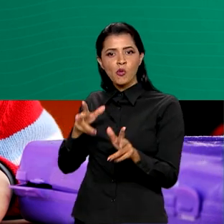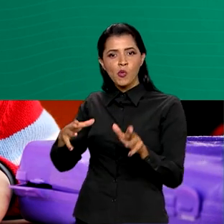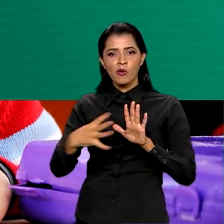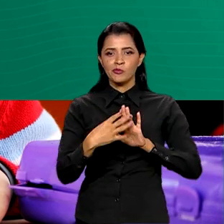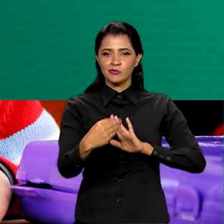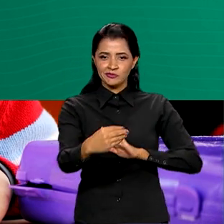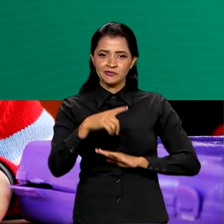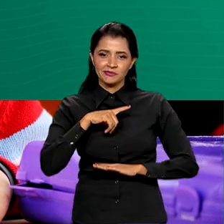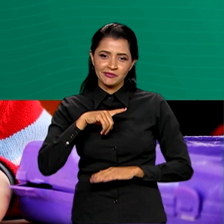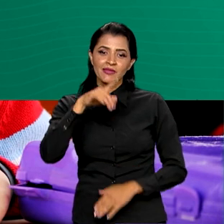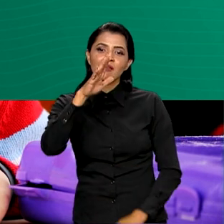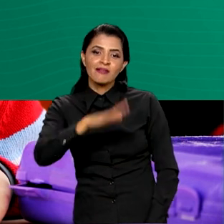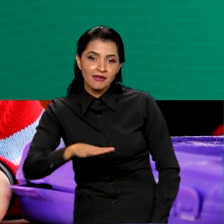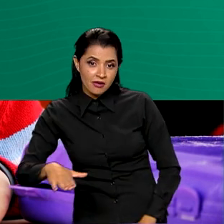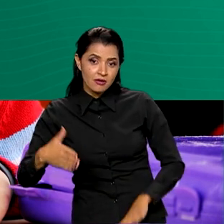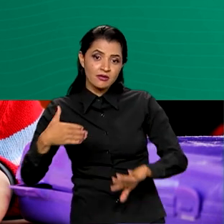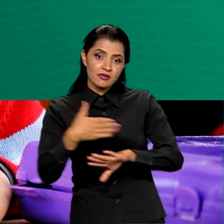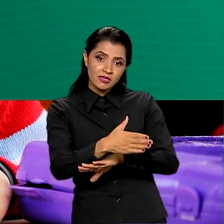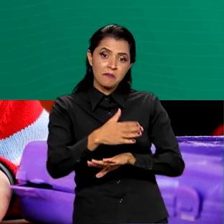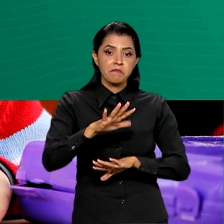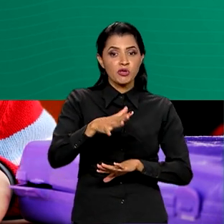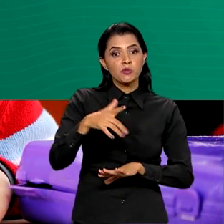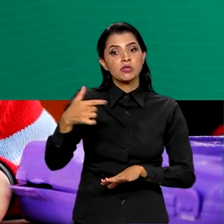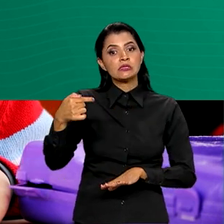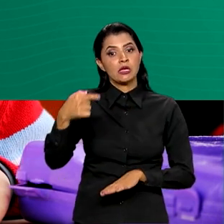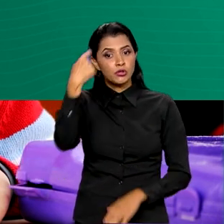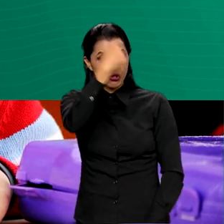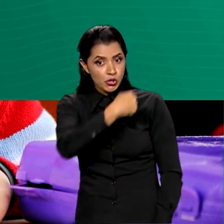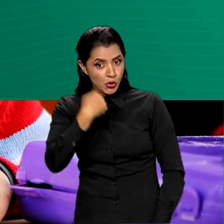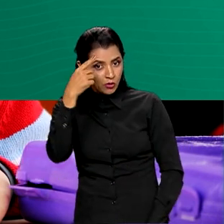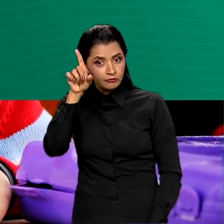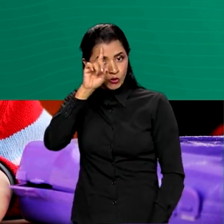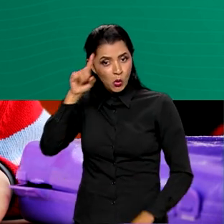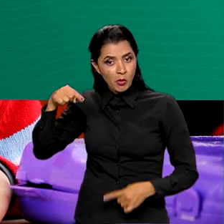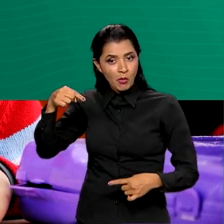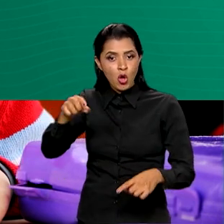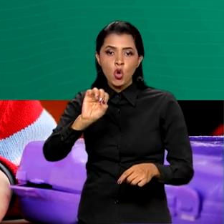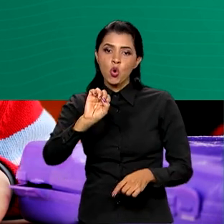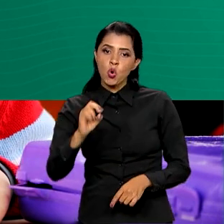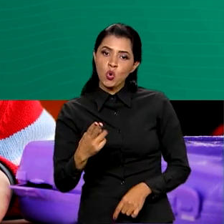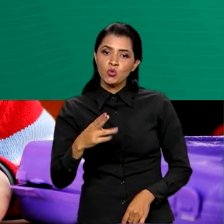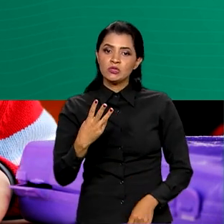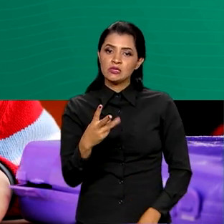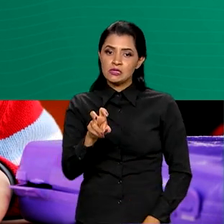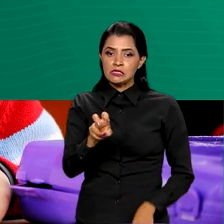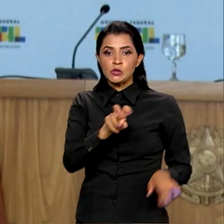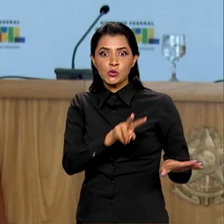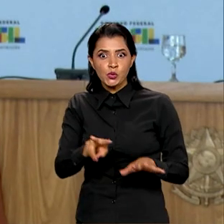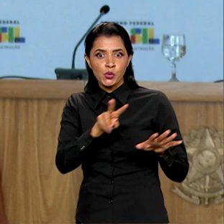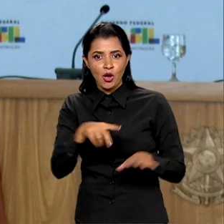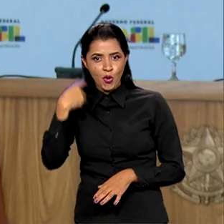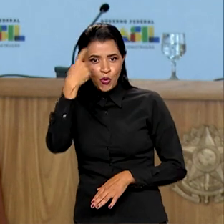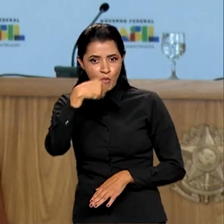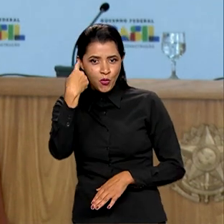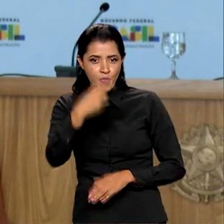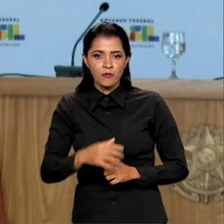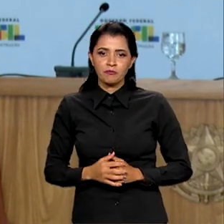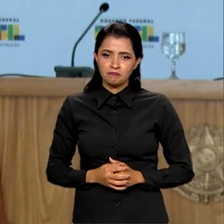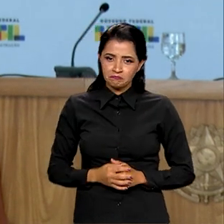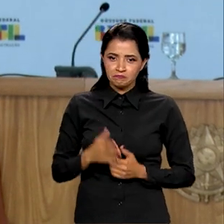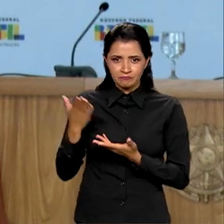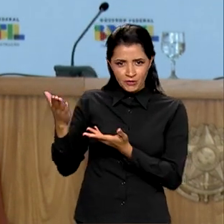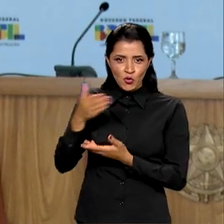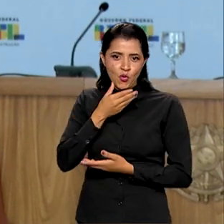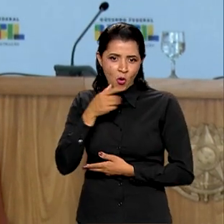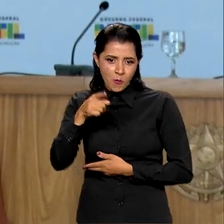em que a criança fica na escola pelo menos 7 horas por dia ou 35 horas por semana. José Eleutério